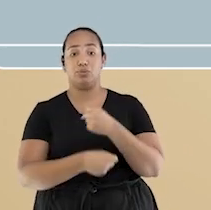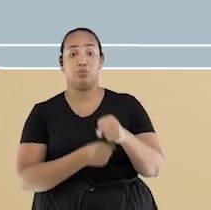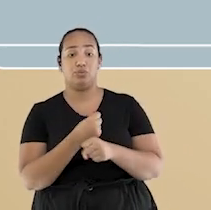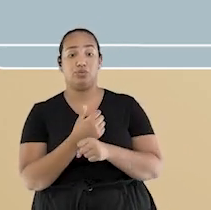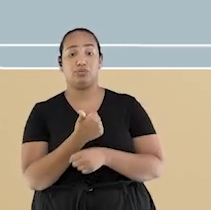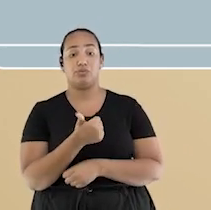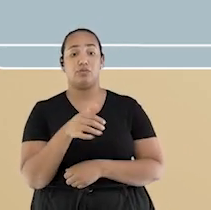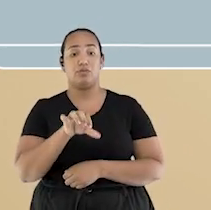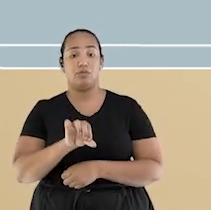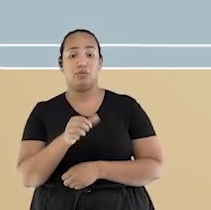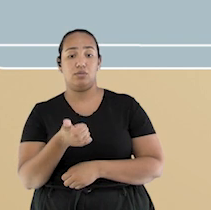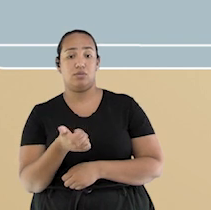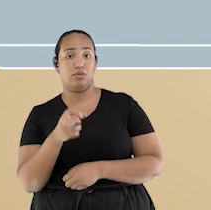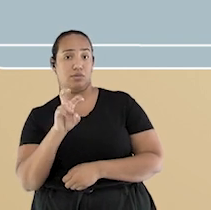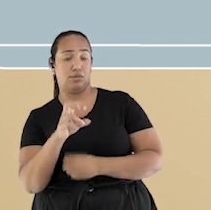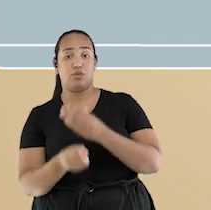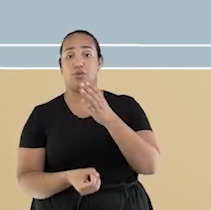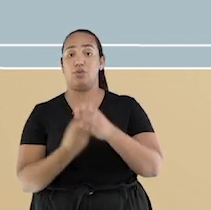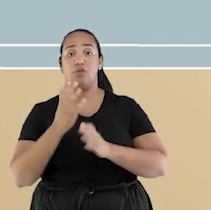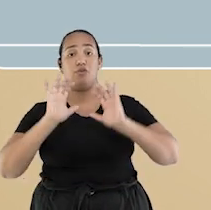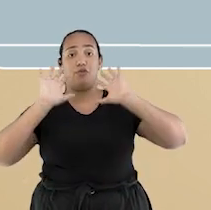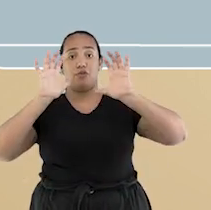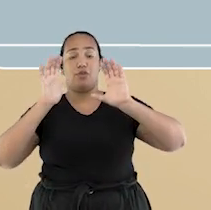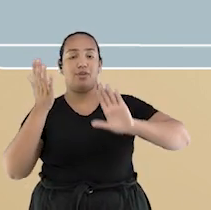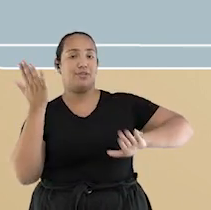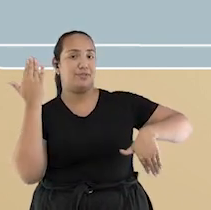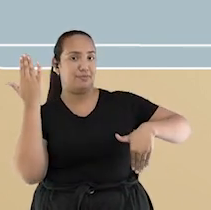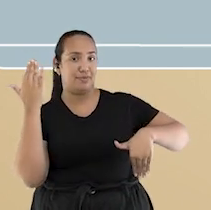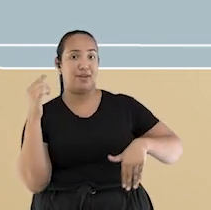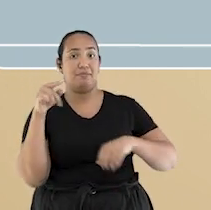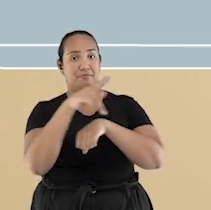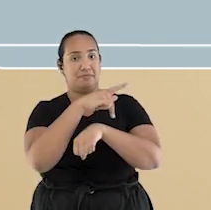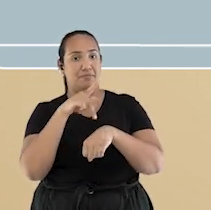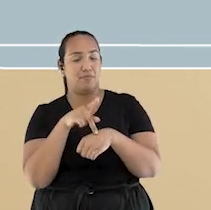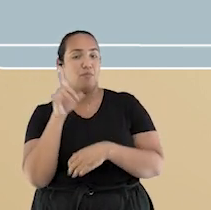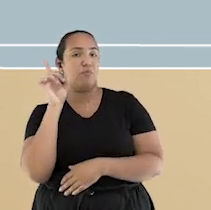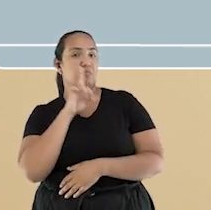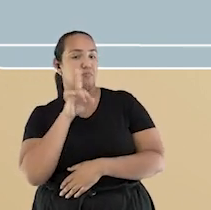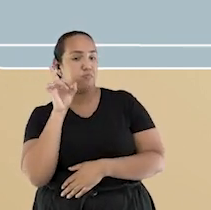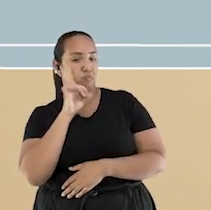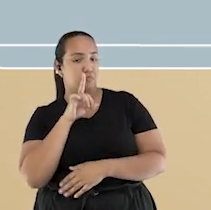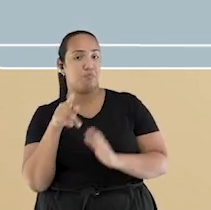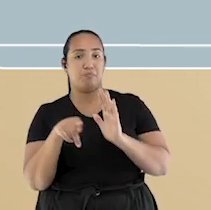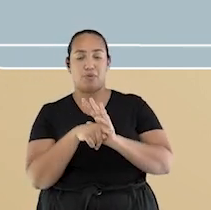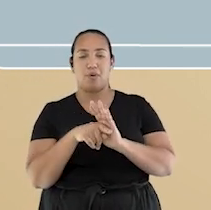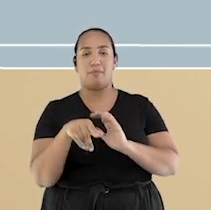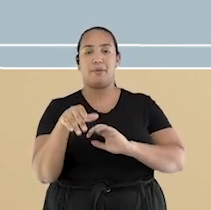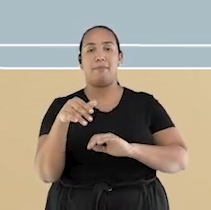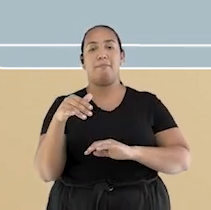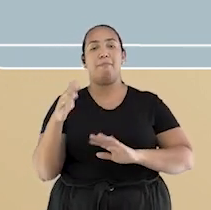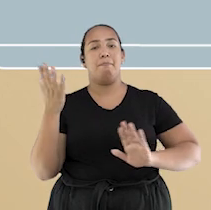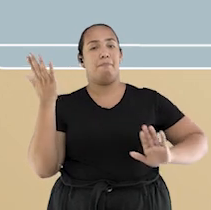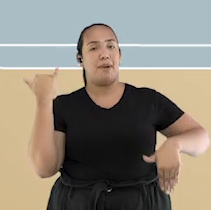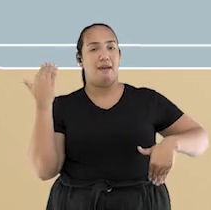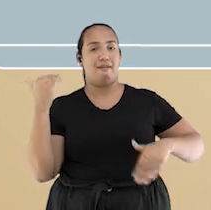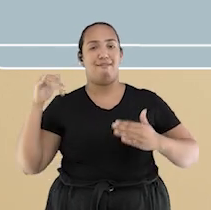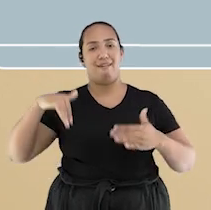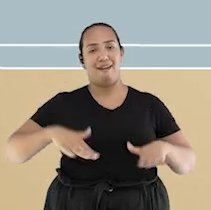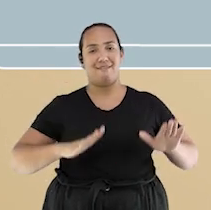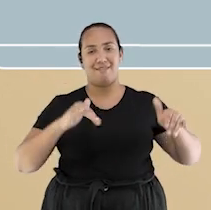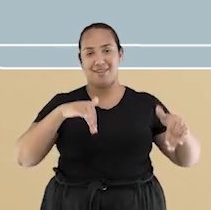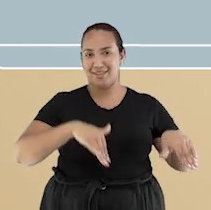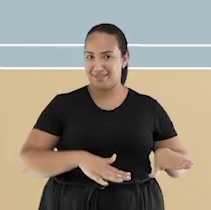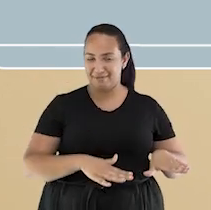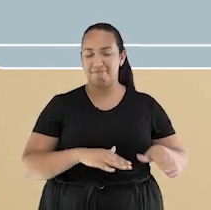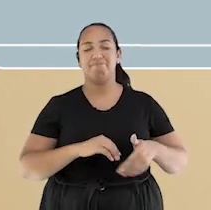1915 que o vôlei de praia deu seus primeiros passos nos Estados Unidos, nas lindas praias do Havaí, onde surgiu como